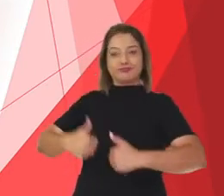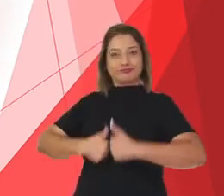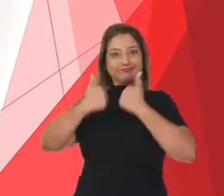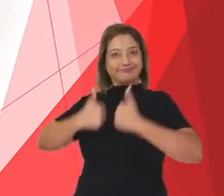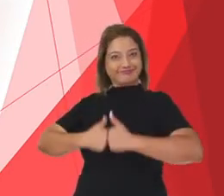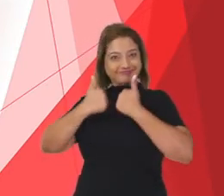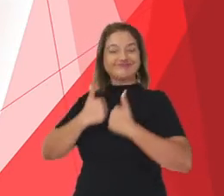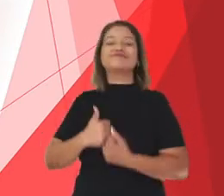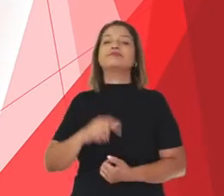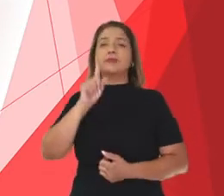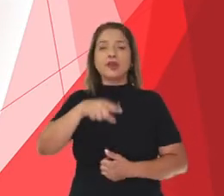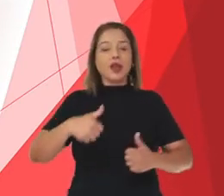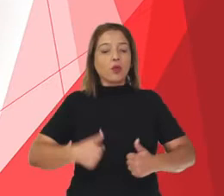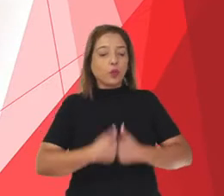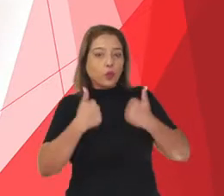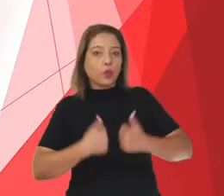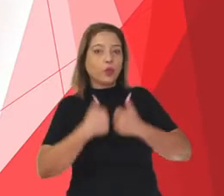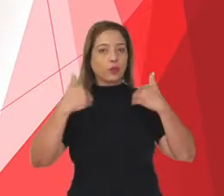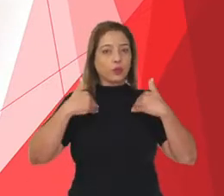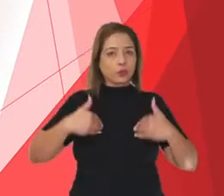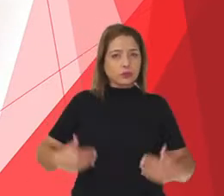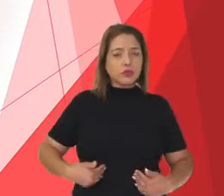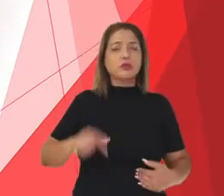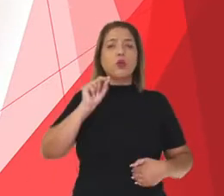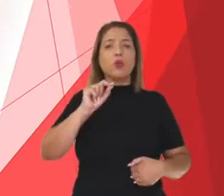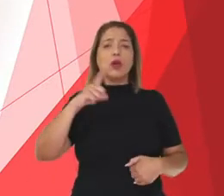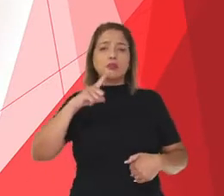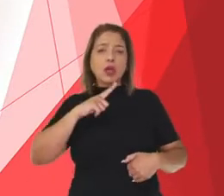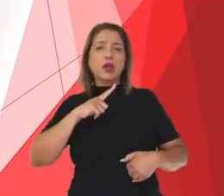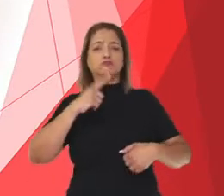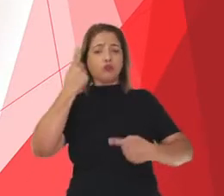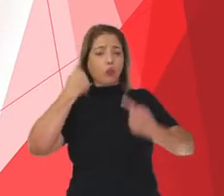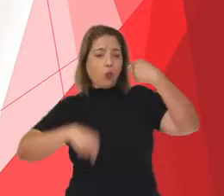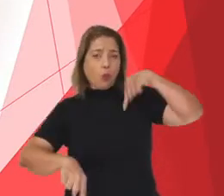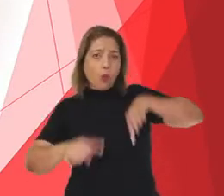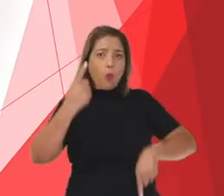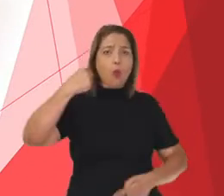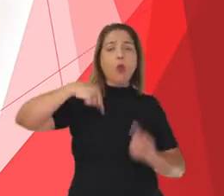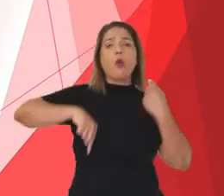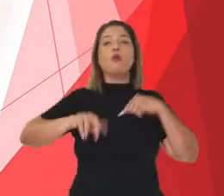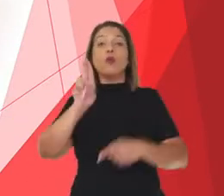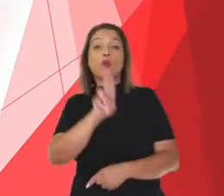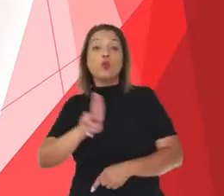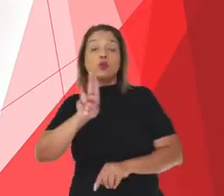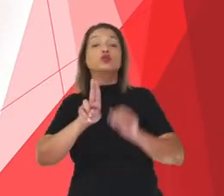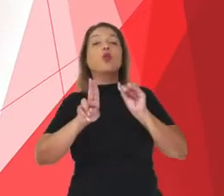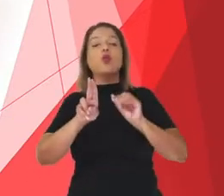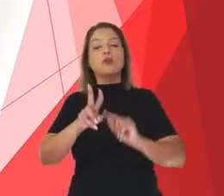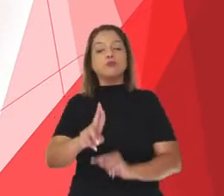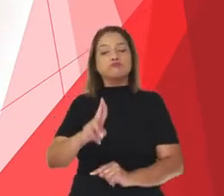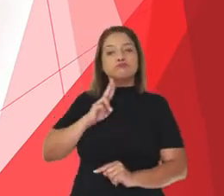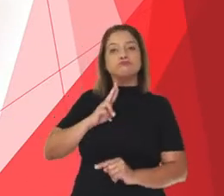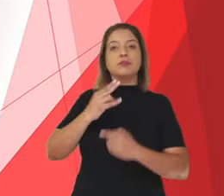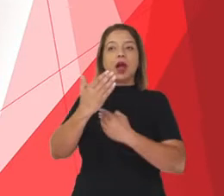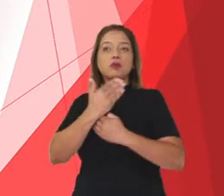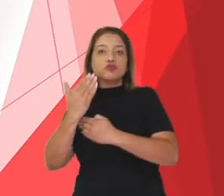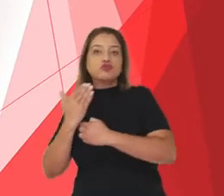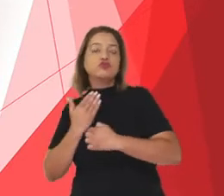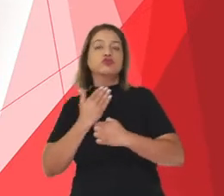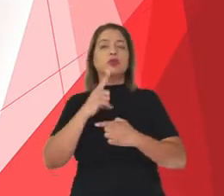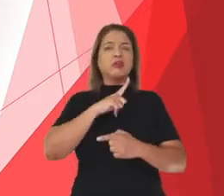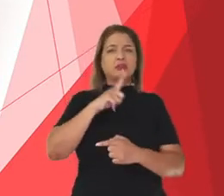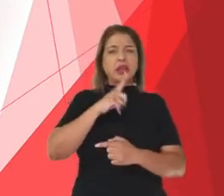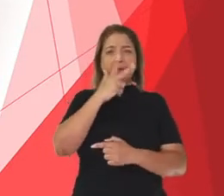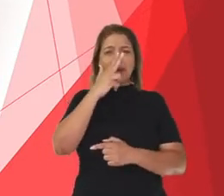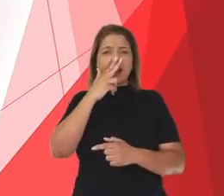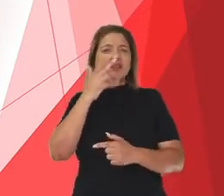a imunidade é o conjunto de meios que são utilizados pelo corpo como uma resposta contra substâncias